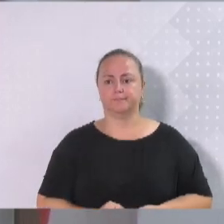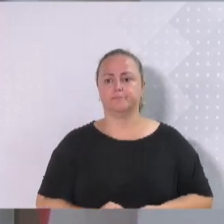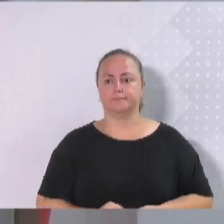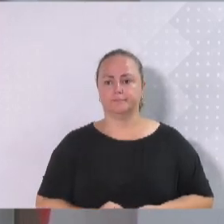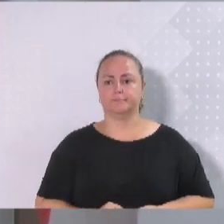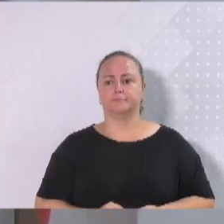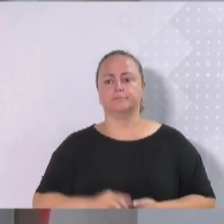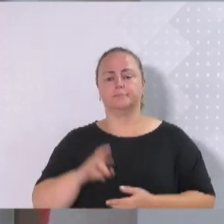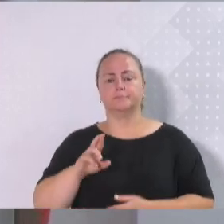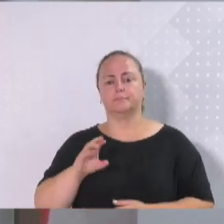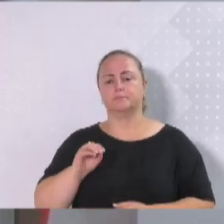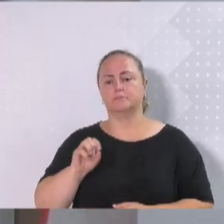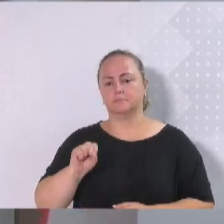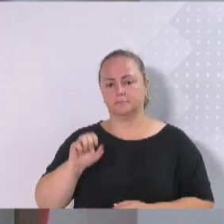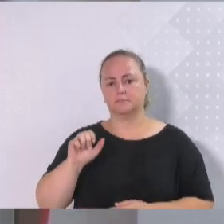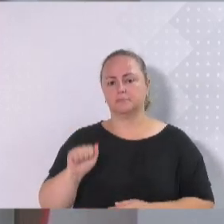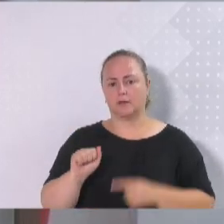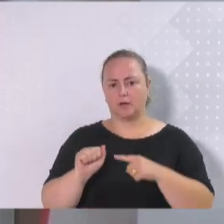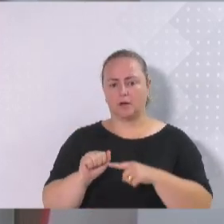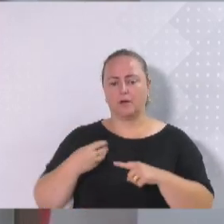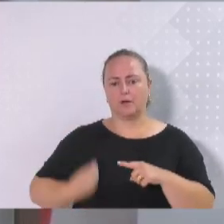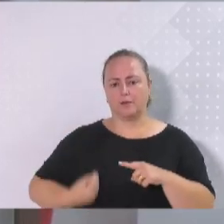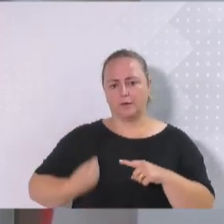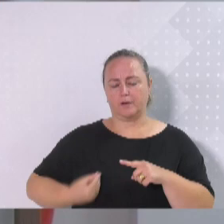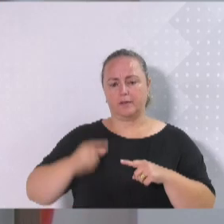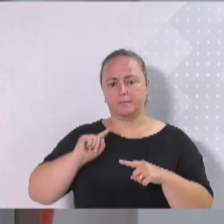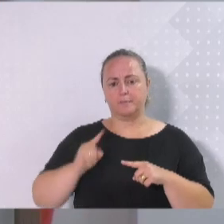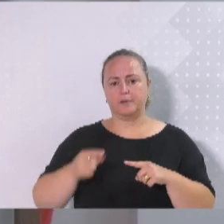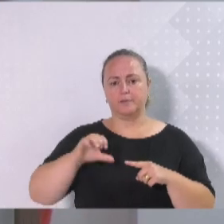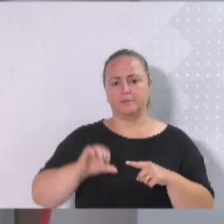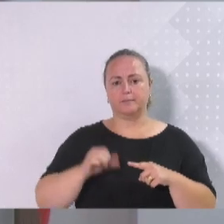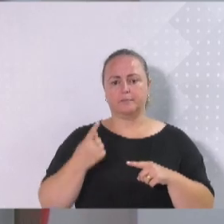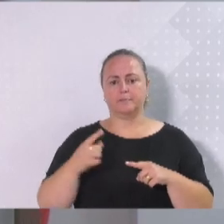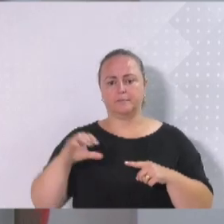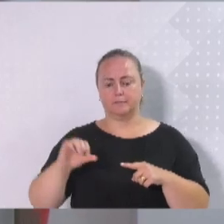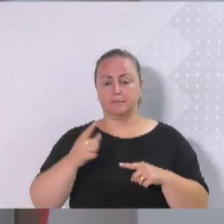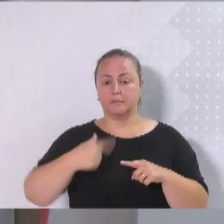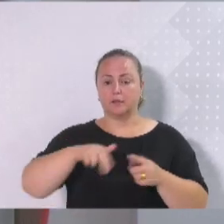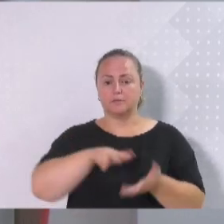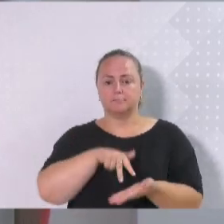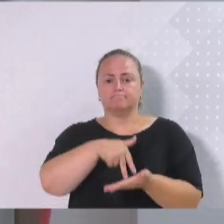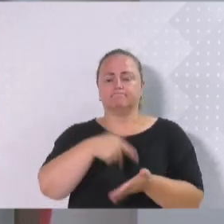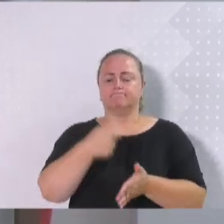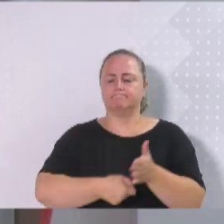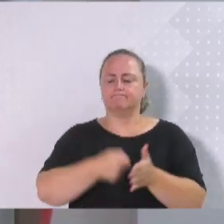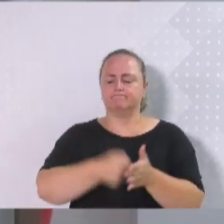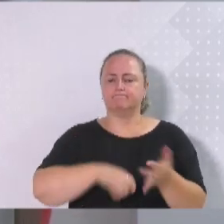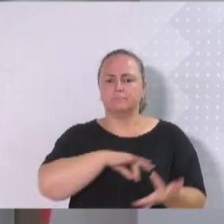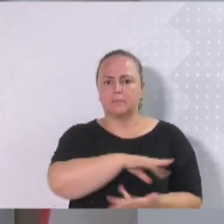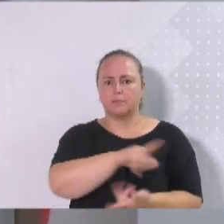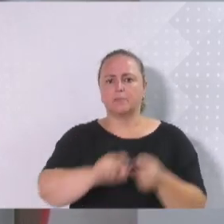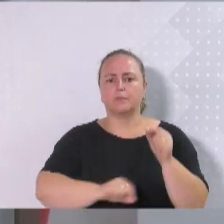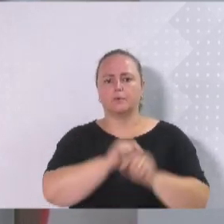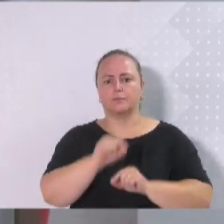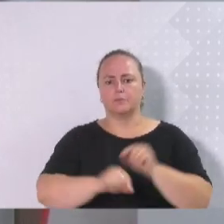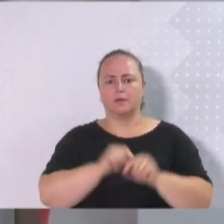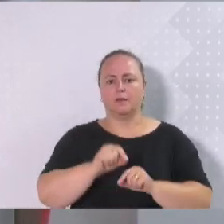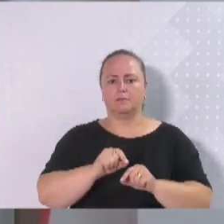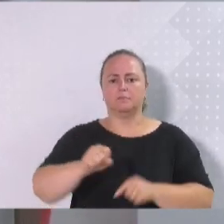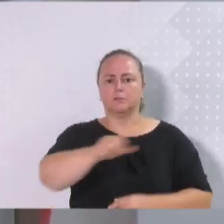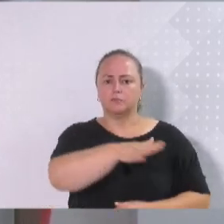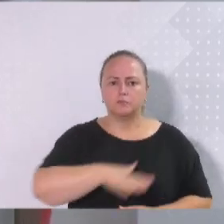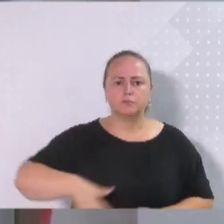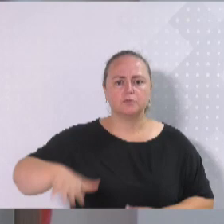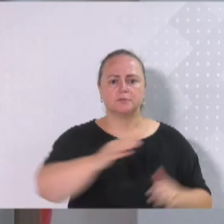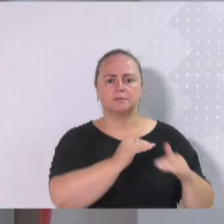Luxemburg, que viveu em 1919, seguiremos em luta por um mundo onde sejamos socialmente iguais, humanamente